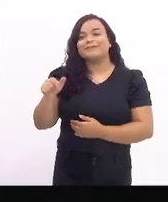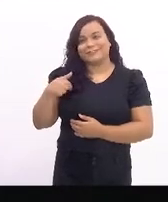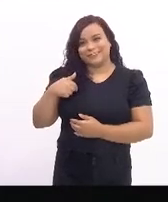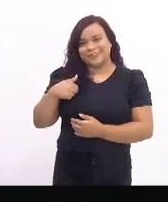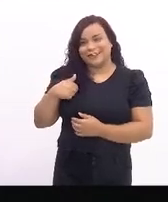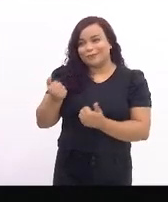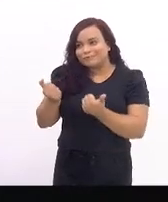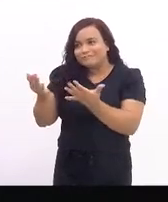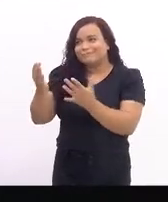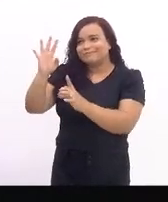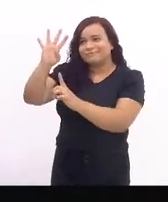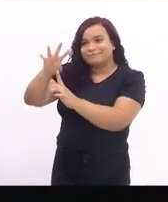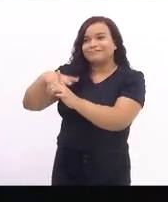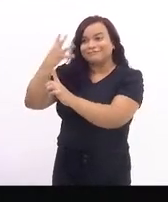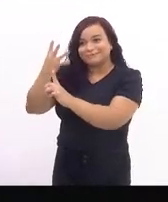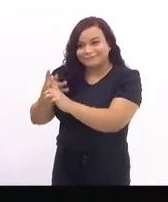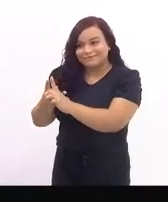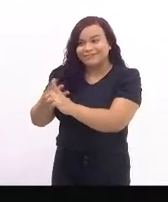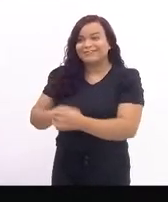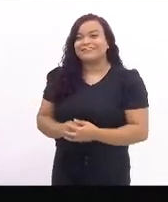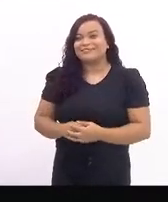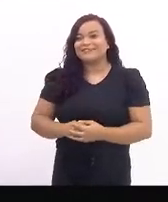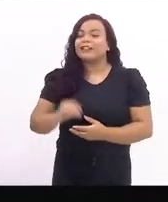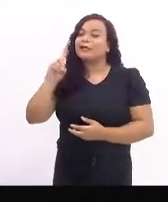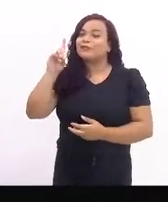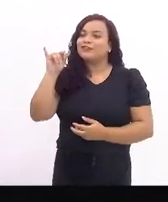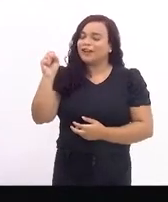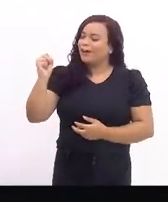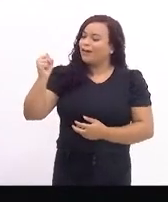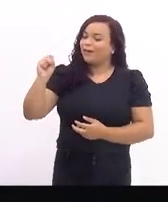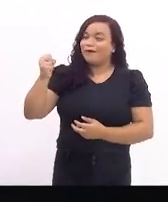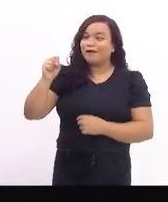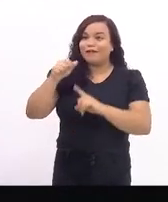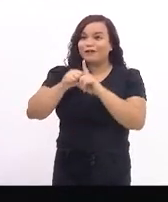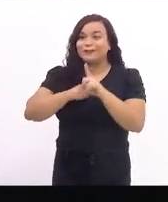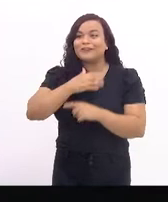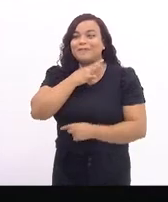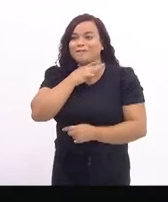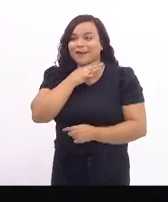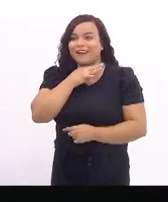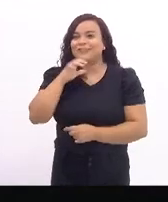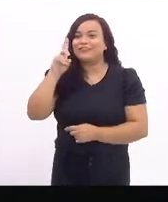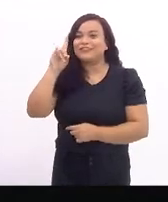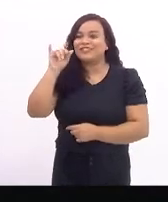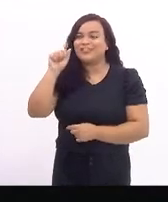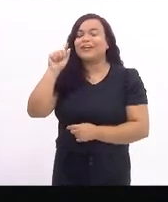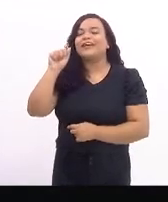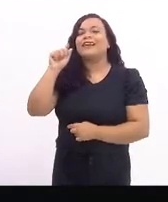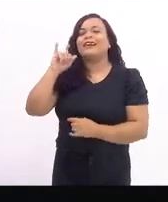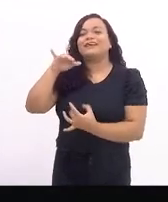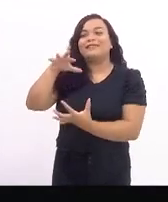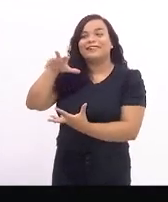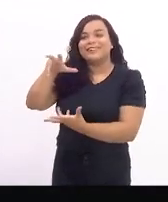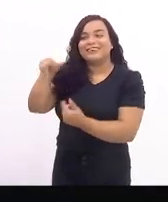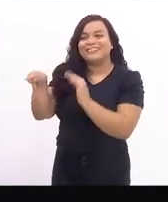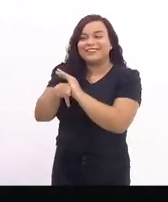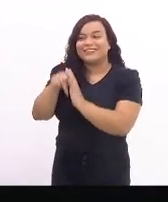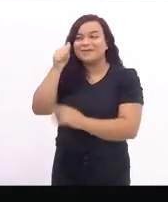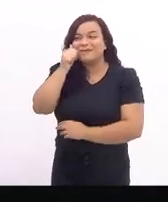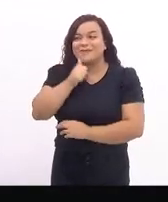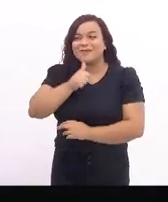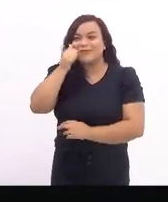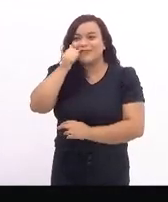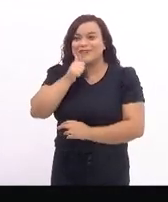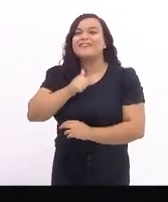aqui minhas homenagens no dia 8 de março, Dia Internacional da Mulher, a